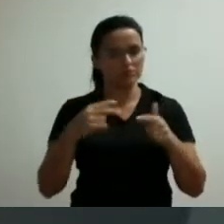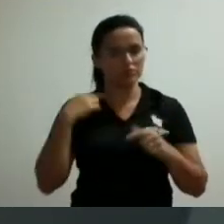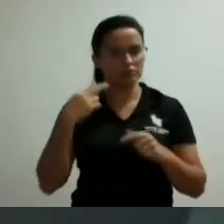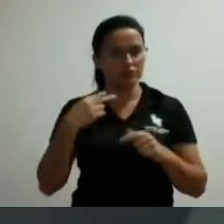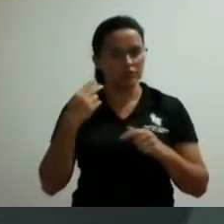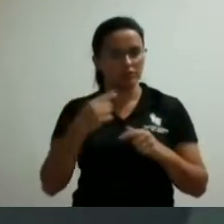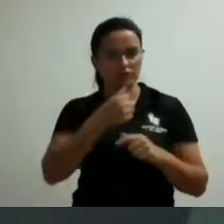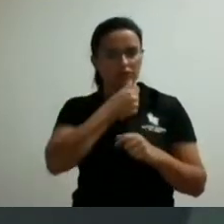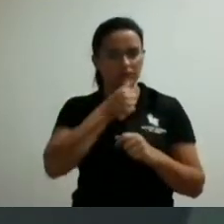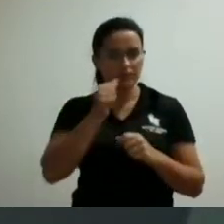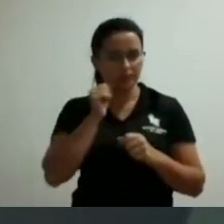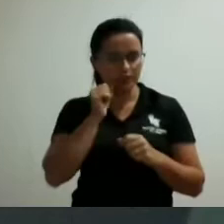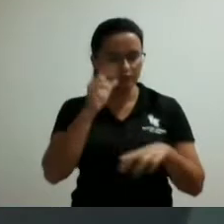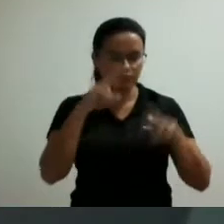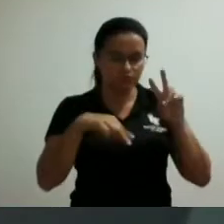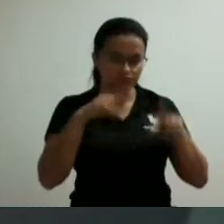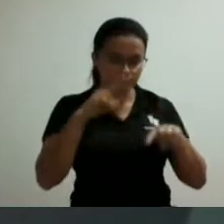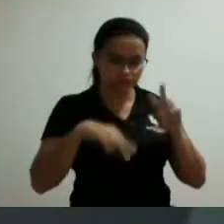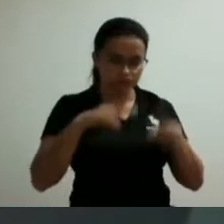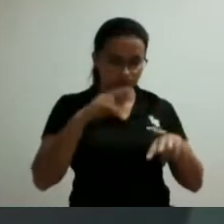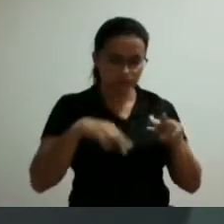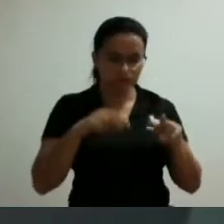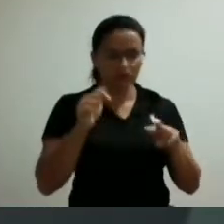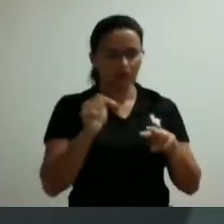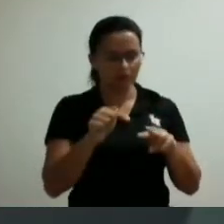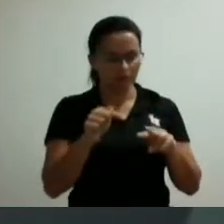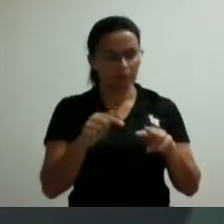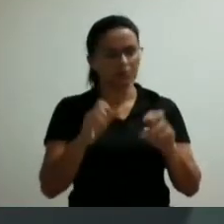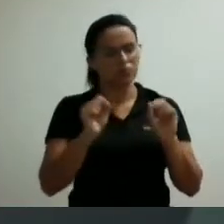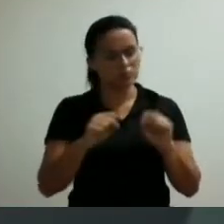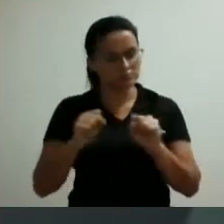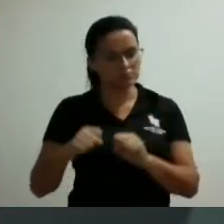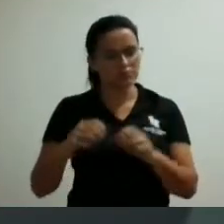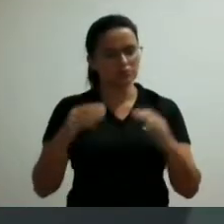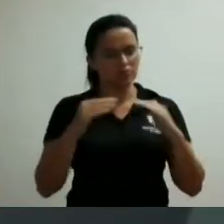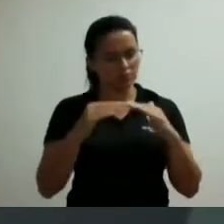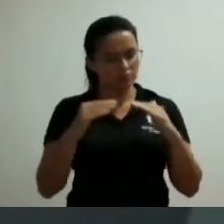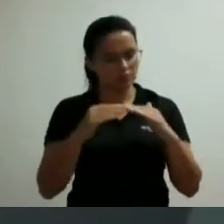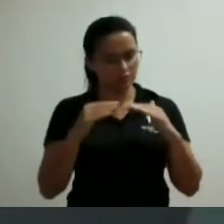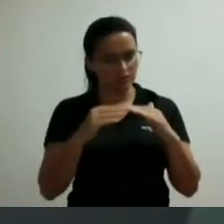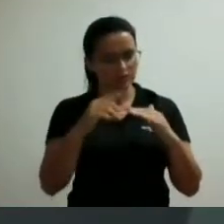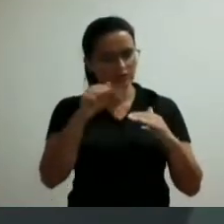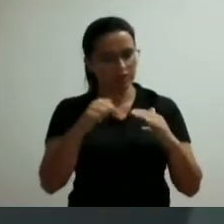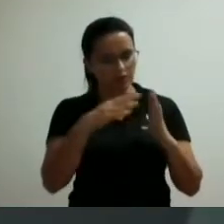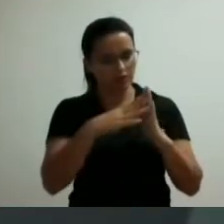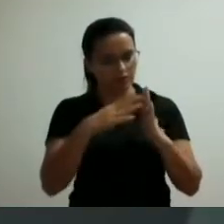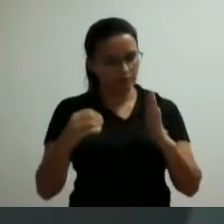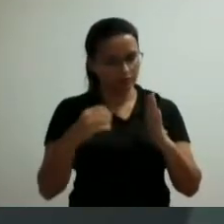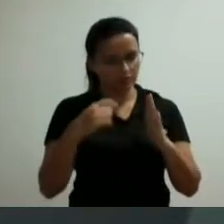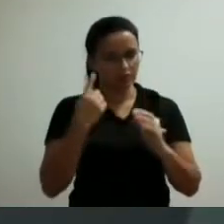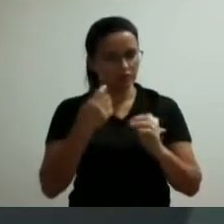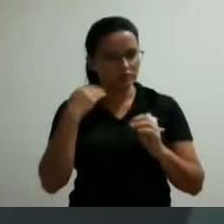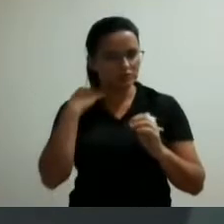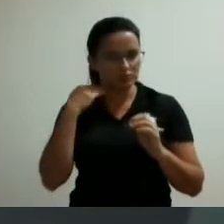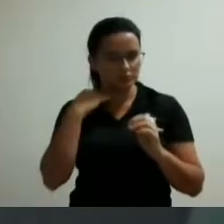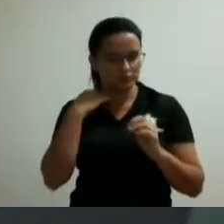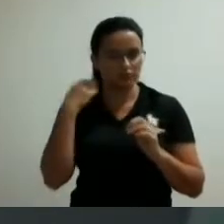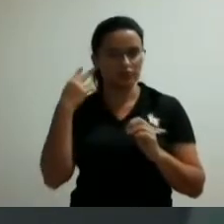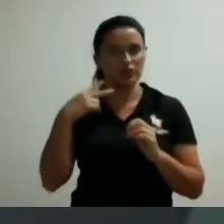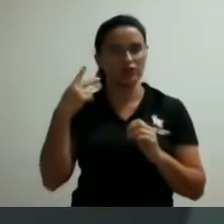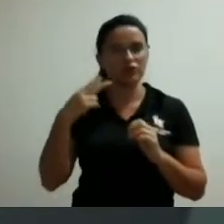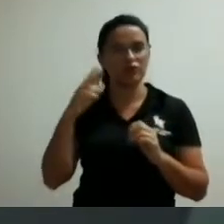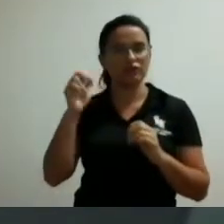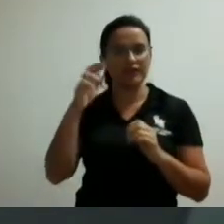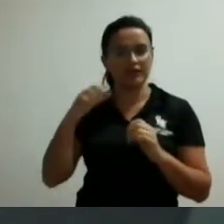as contribuições para que essa nobre personalidade proporcionou ao nosso município e ao nosso estado vereador Wagner de Oliveira